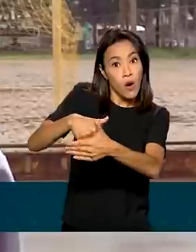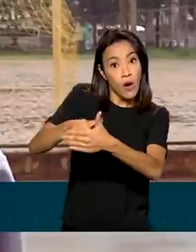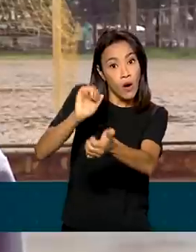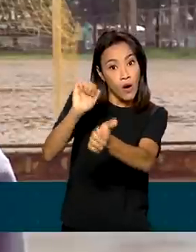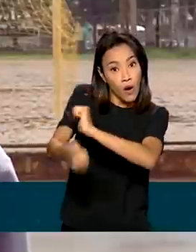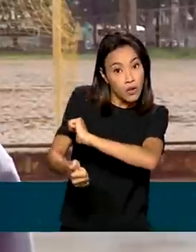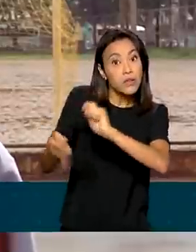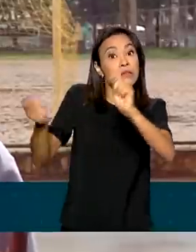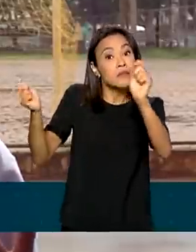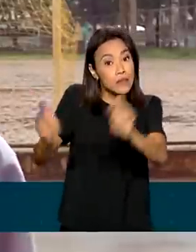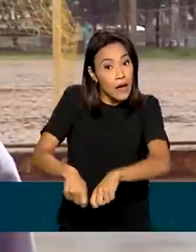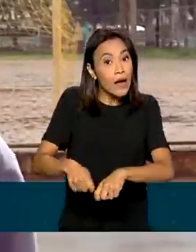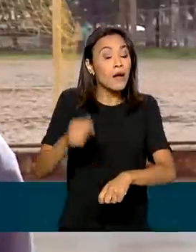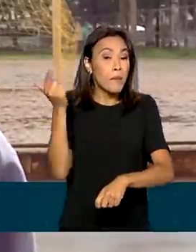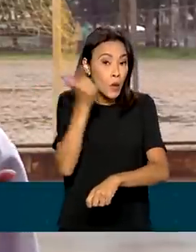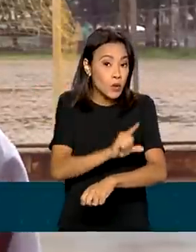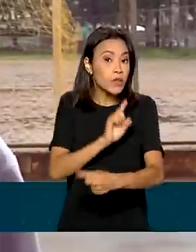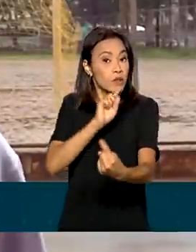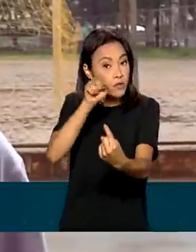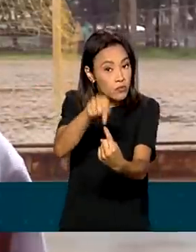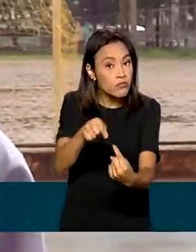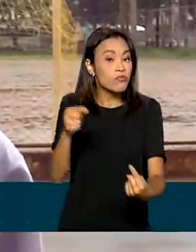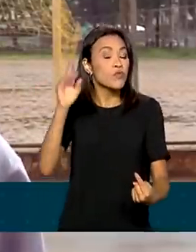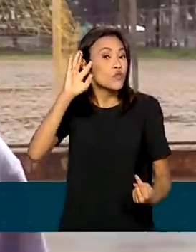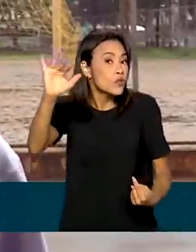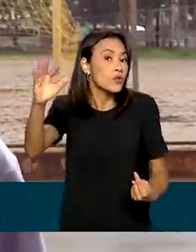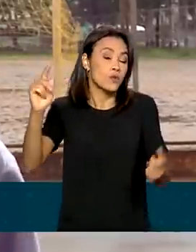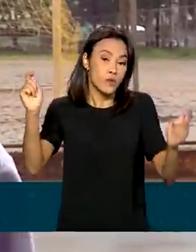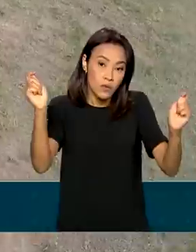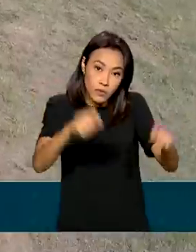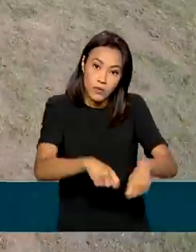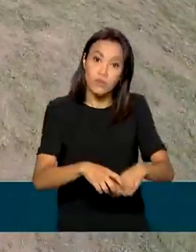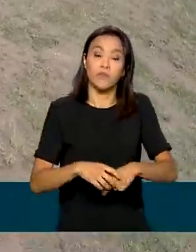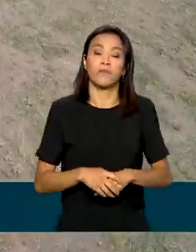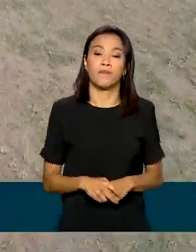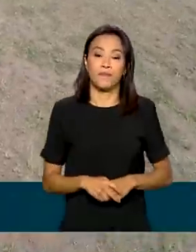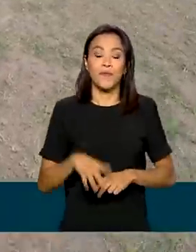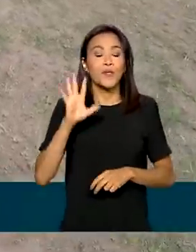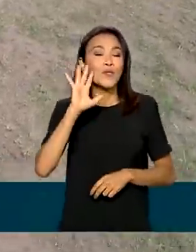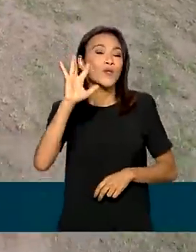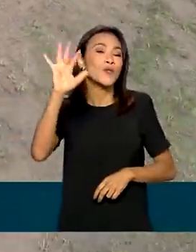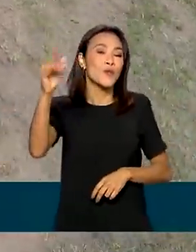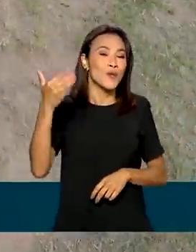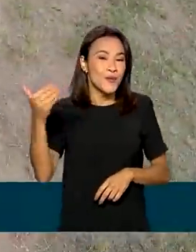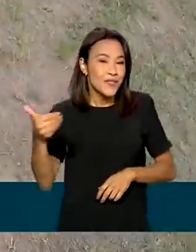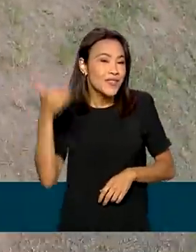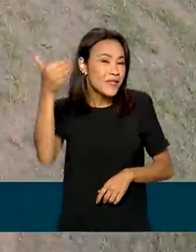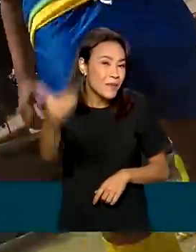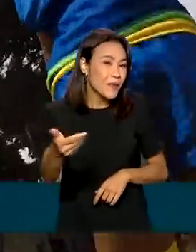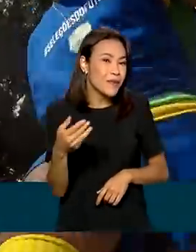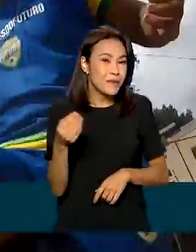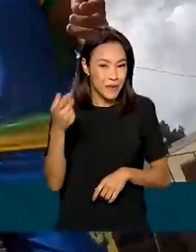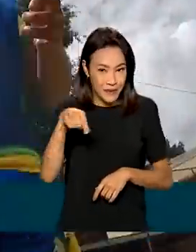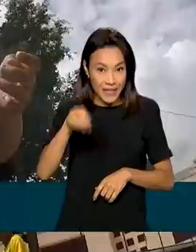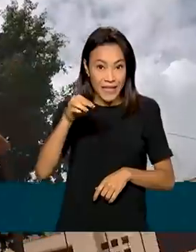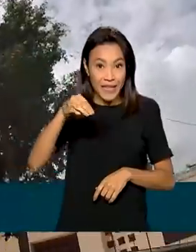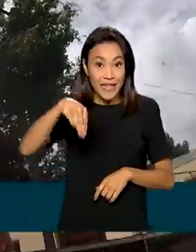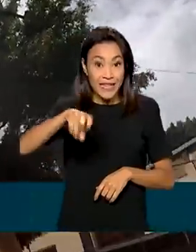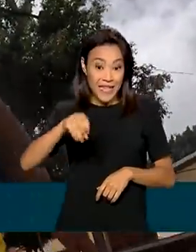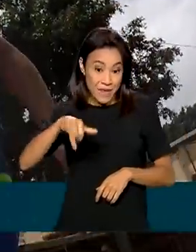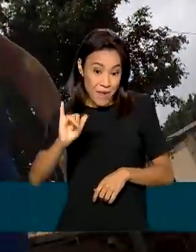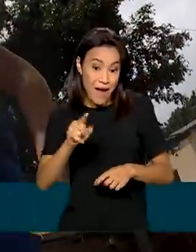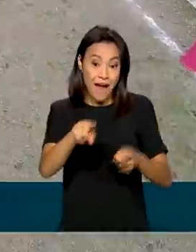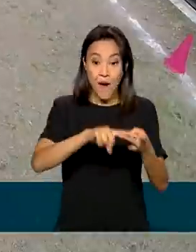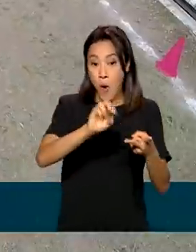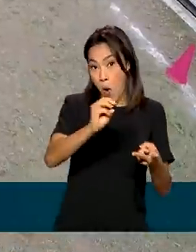podemos sim chegar onde queremos, podemos sim realizar os nossos sonhos. Sonho de ser o próximo Neymar, a próxima